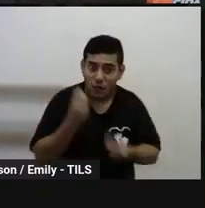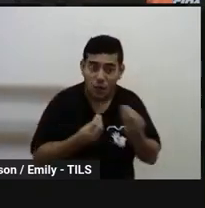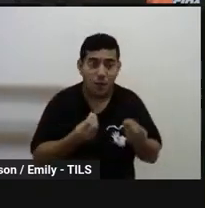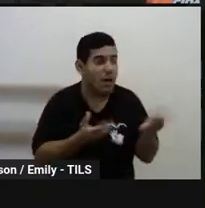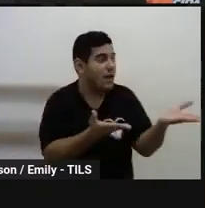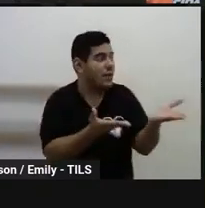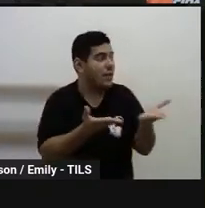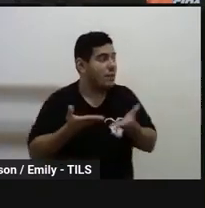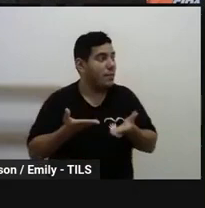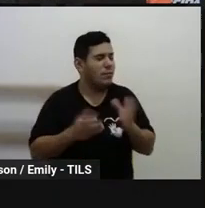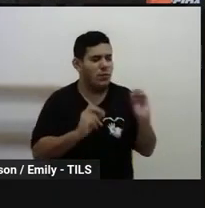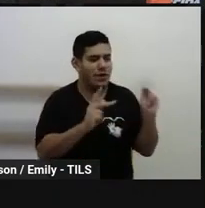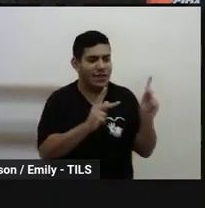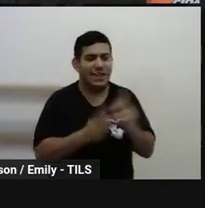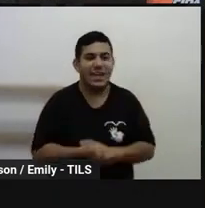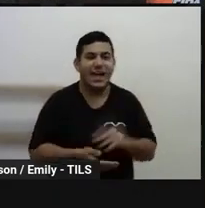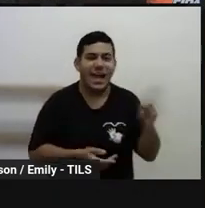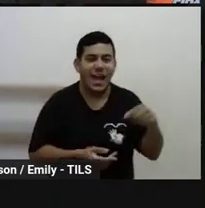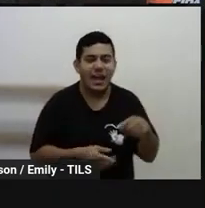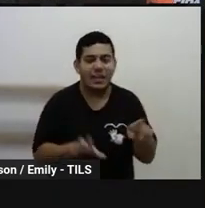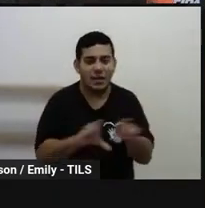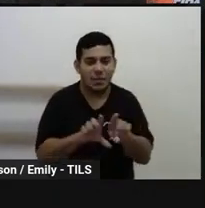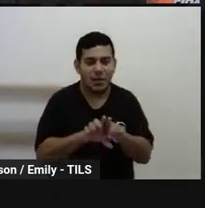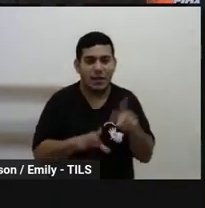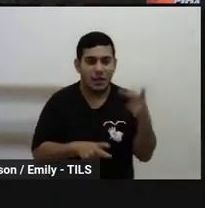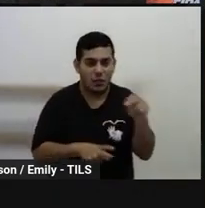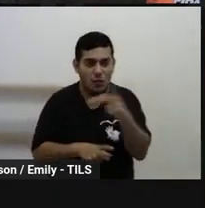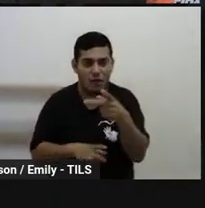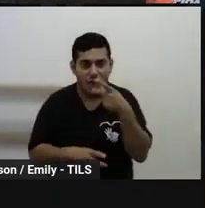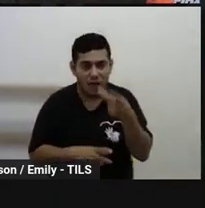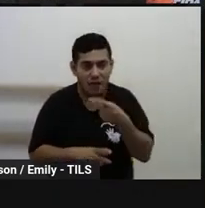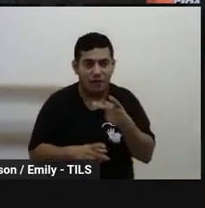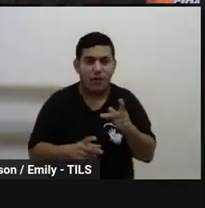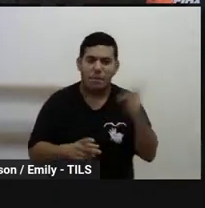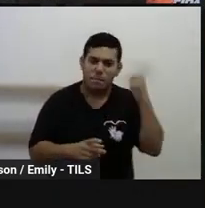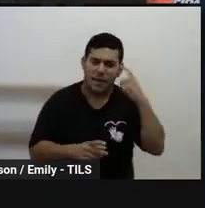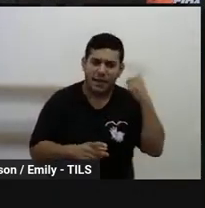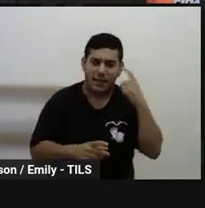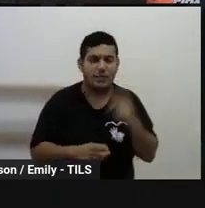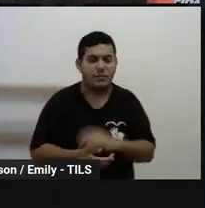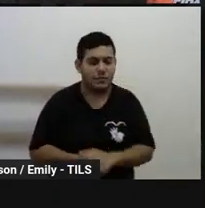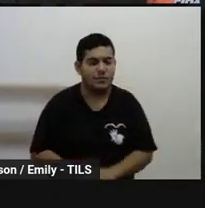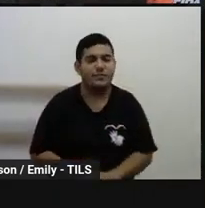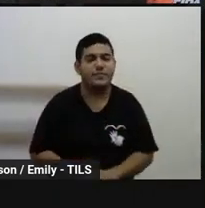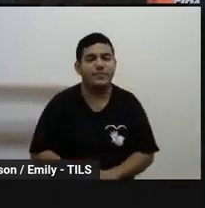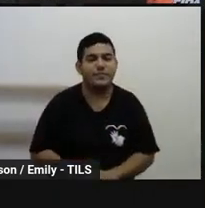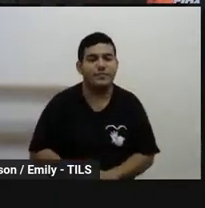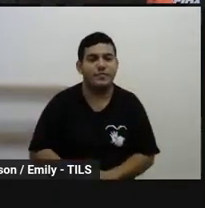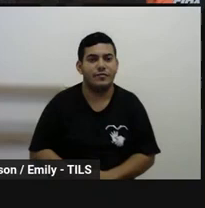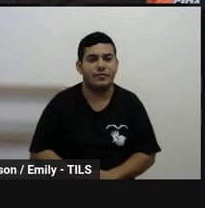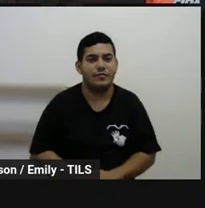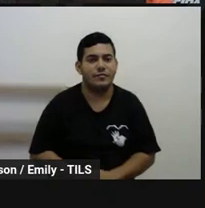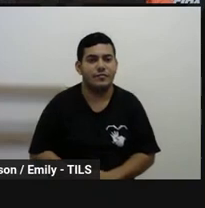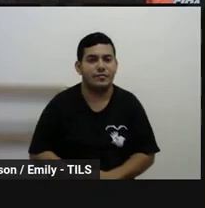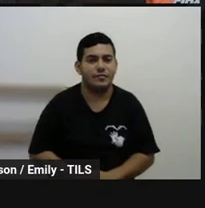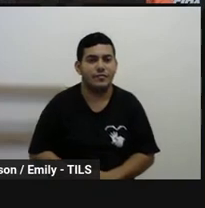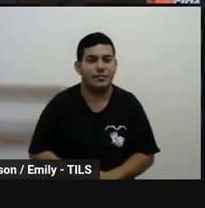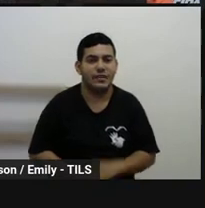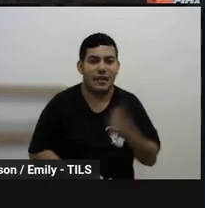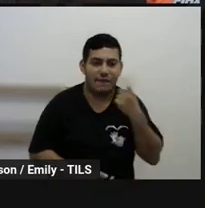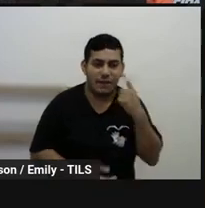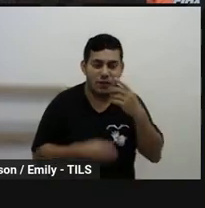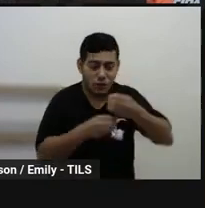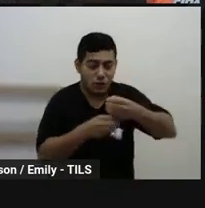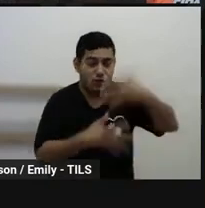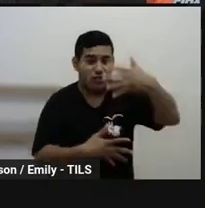desse estudante internacional na sua sala, né? Então vamos pensando nesses caminhos. Eu tô vendo que o chat aqui